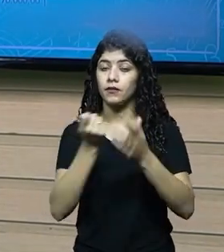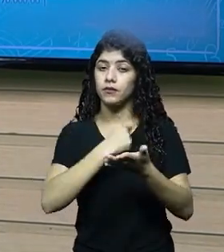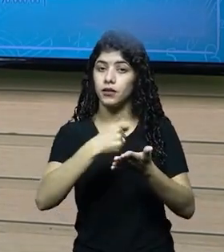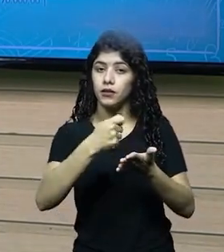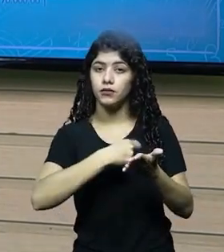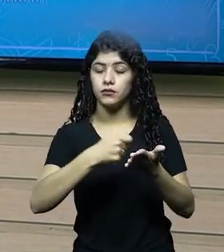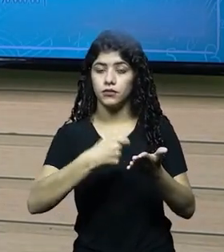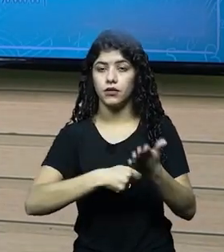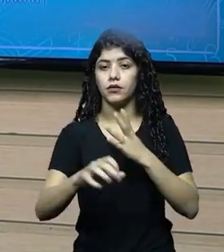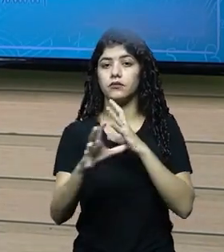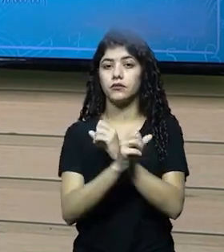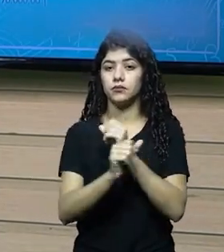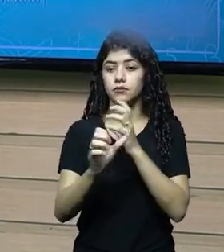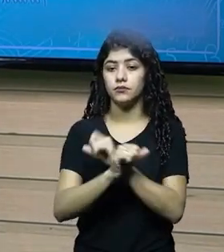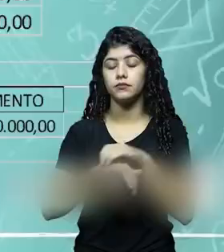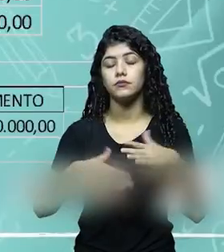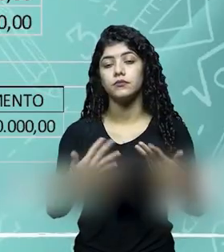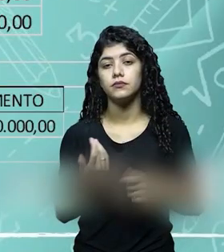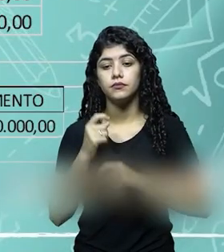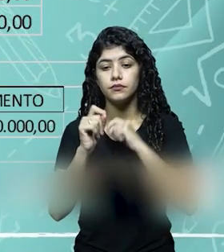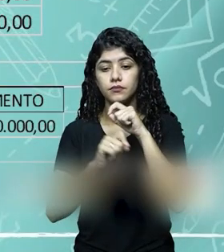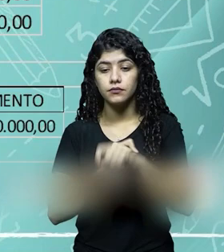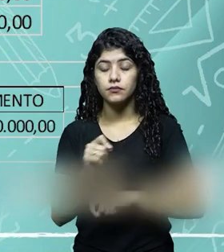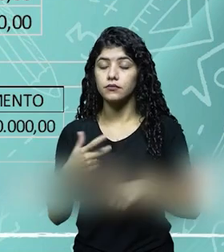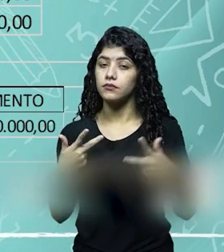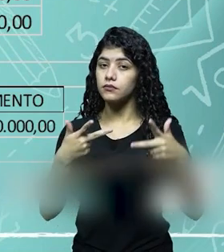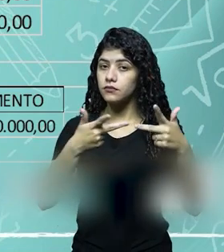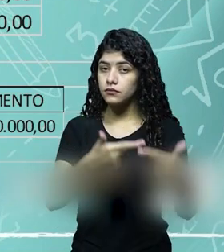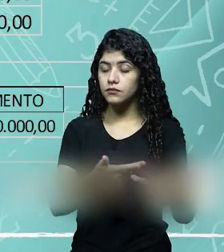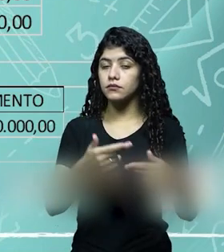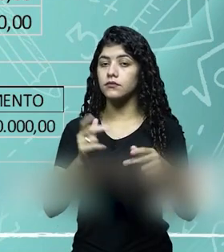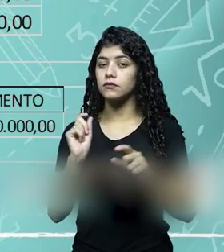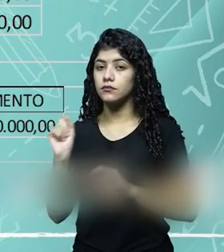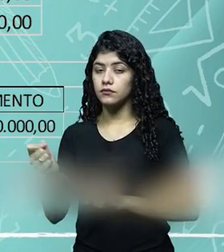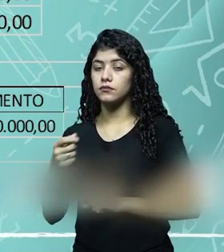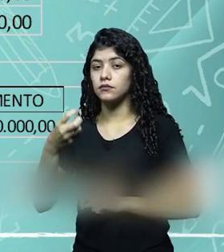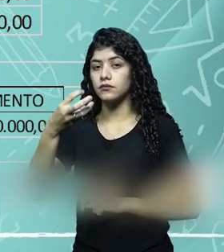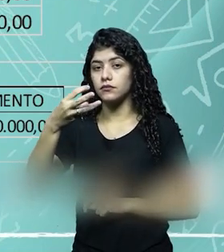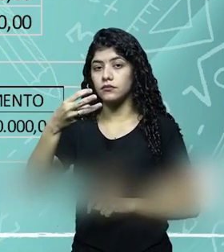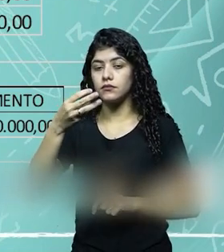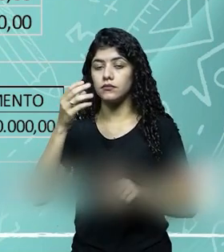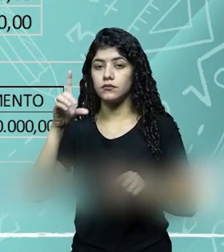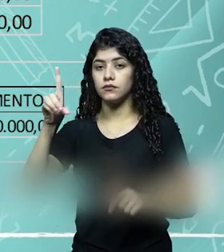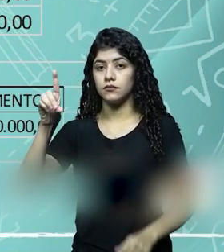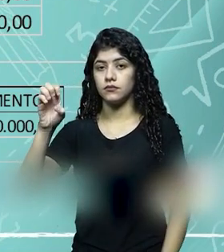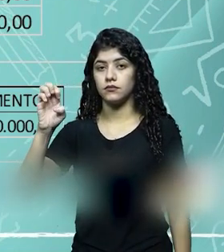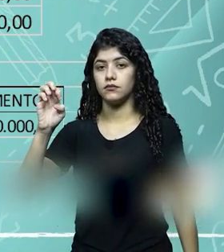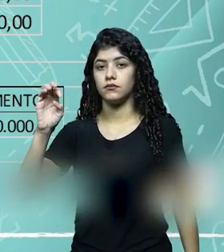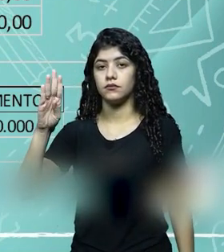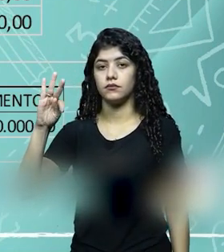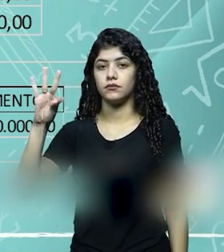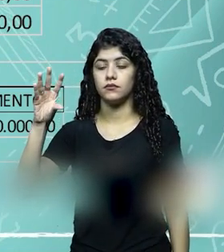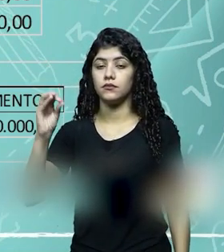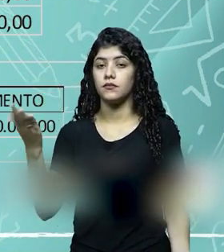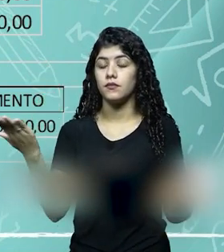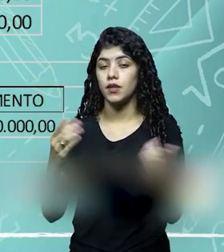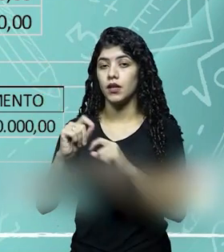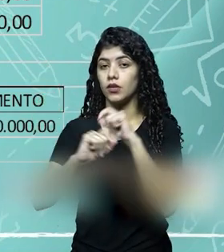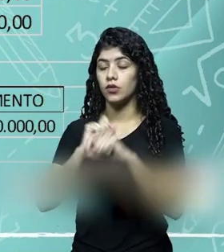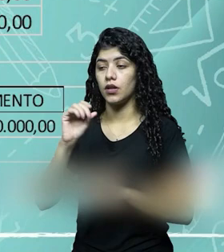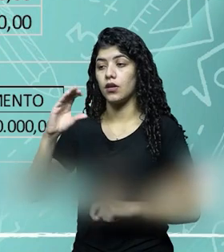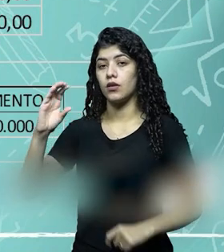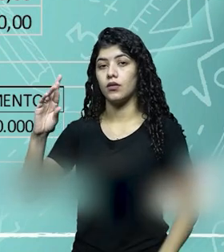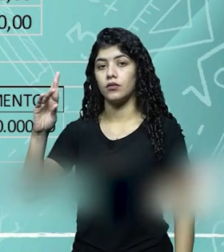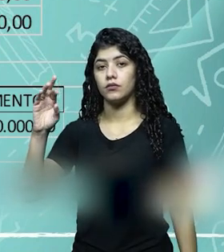lá que estava registrado na contabilidade. Então, lá naquela mesma conta que foi feito o lançamento de débito, agora vai receber um crédito,